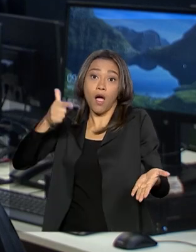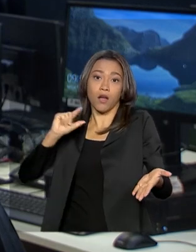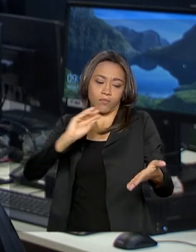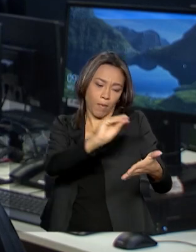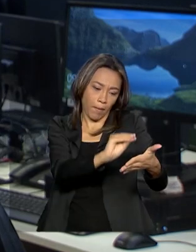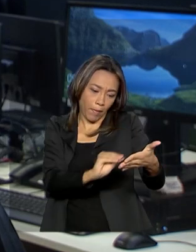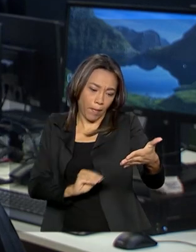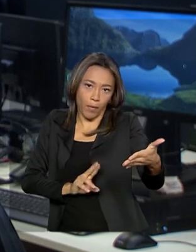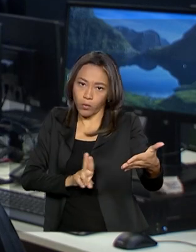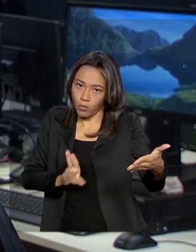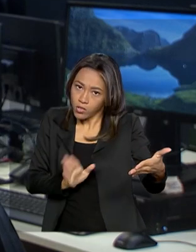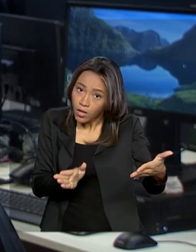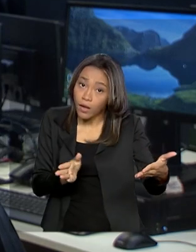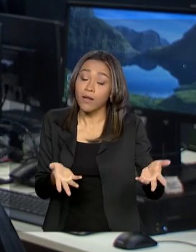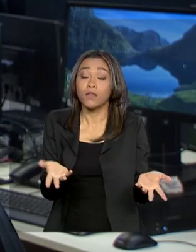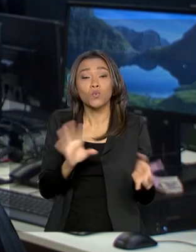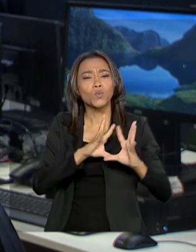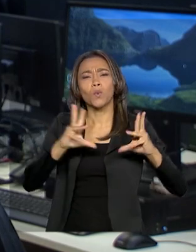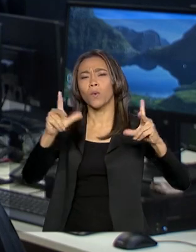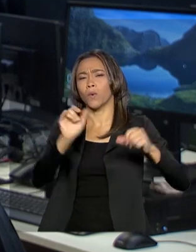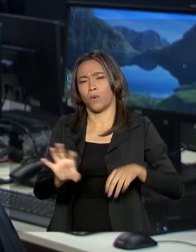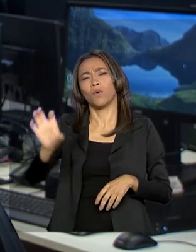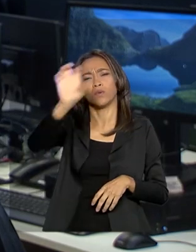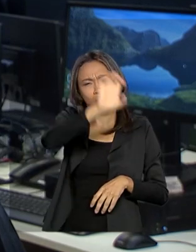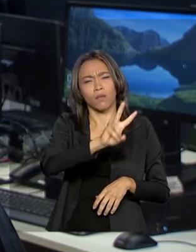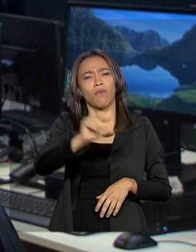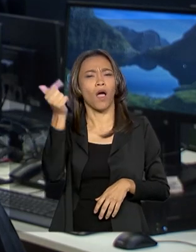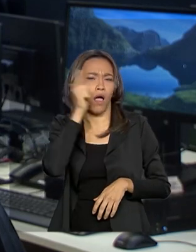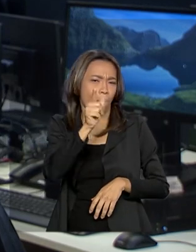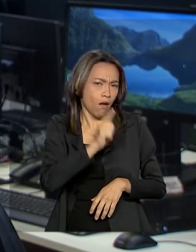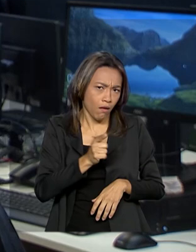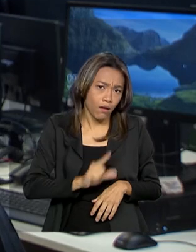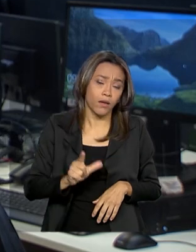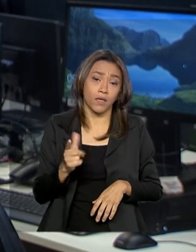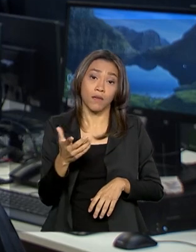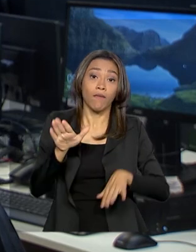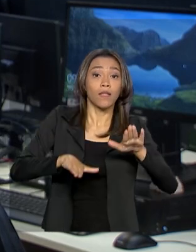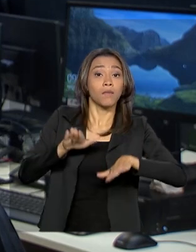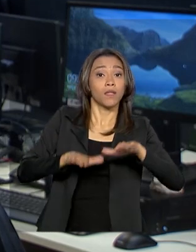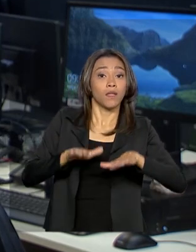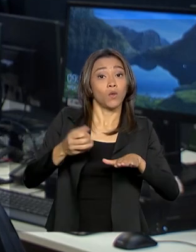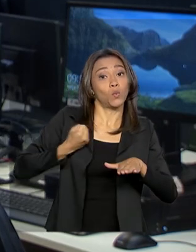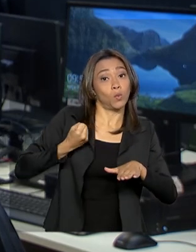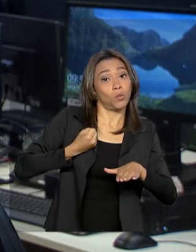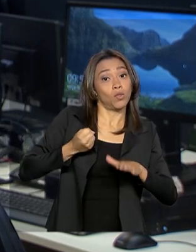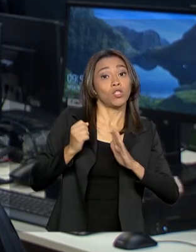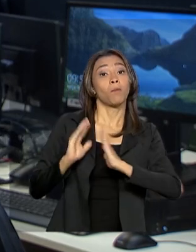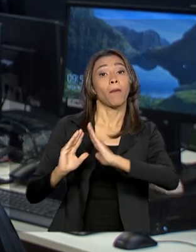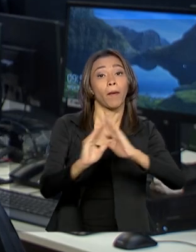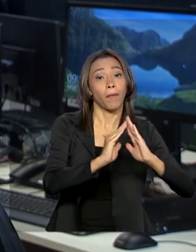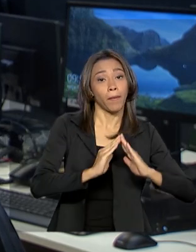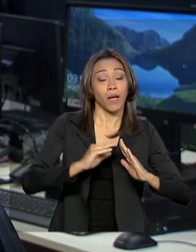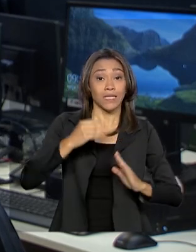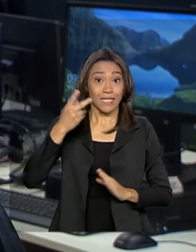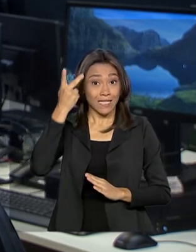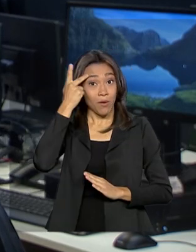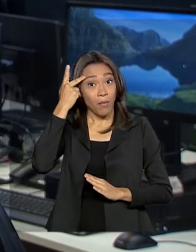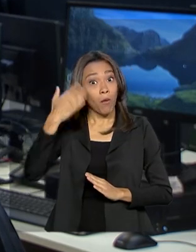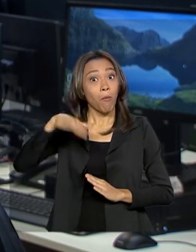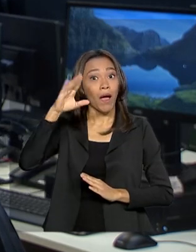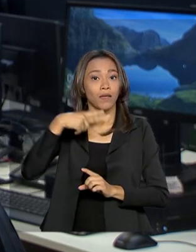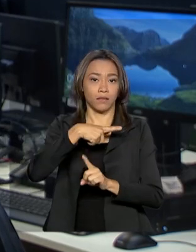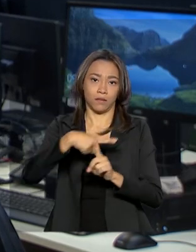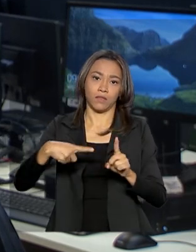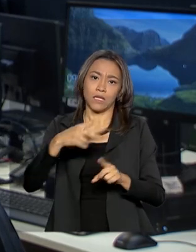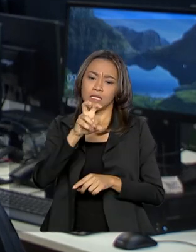Todos os estados vão ser beneficiados, de acordo com o número da população. São Paulo recebe a maior fatia, 54